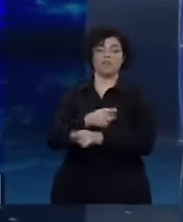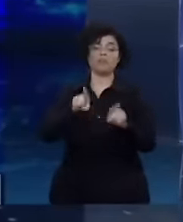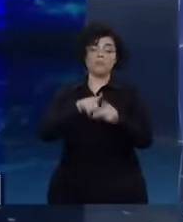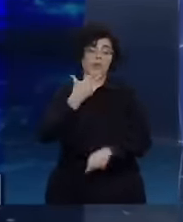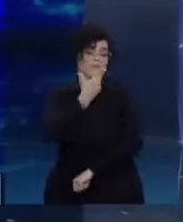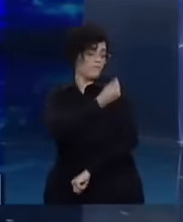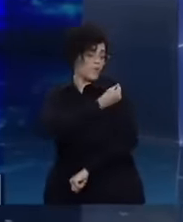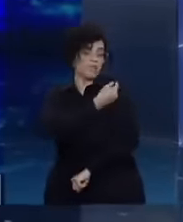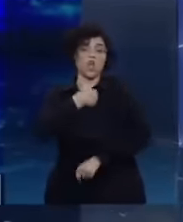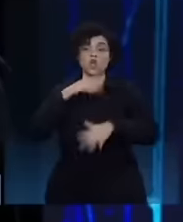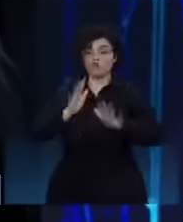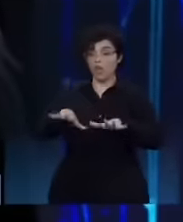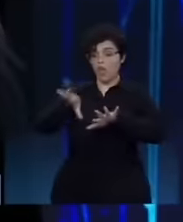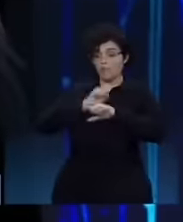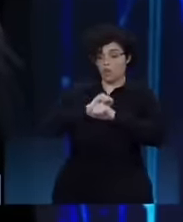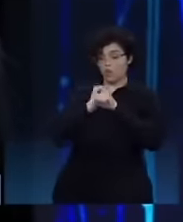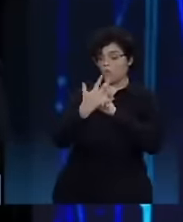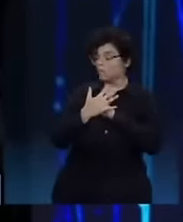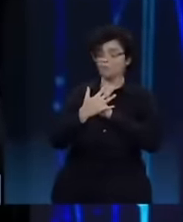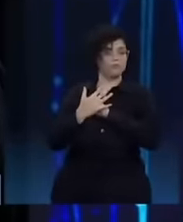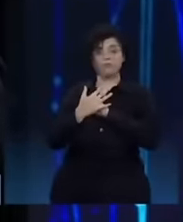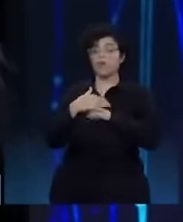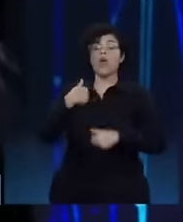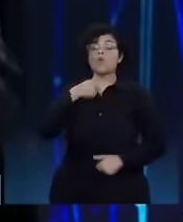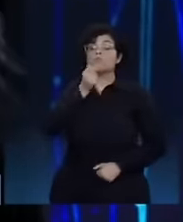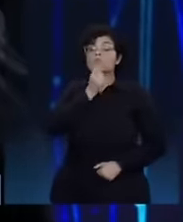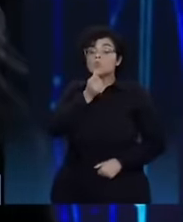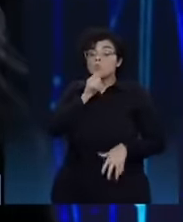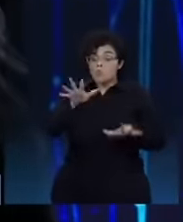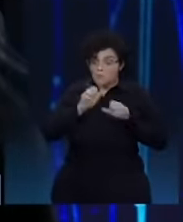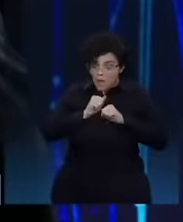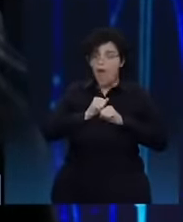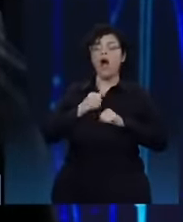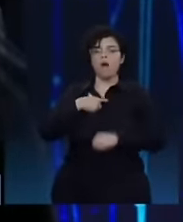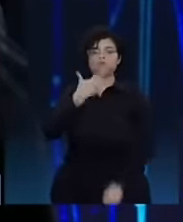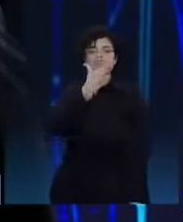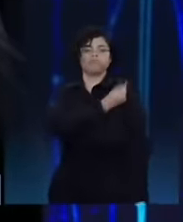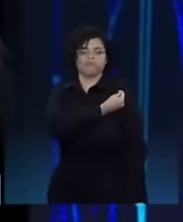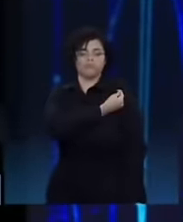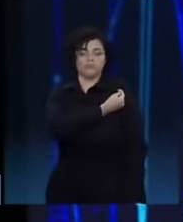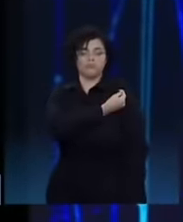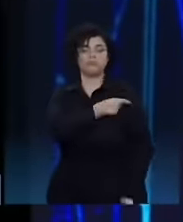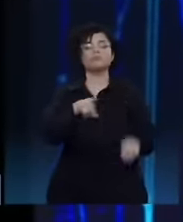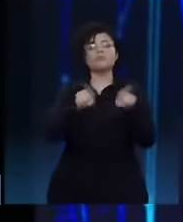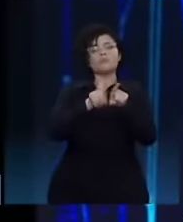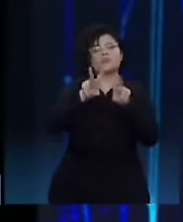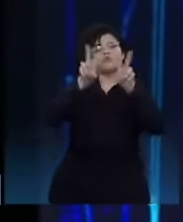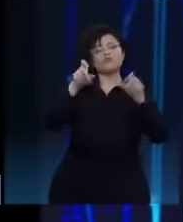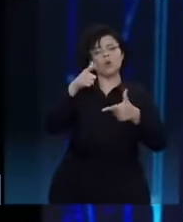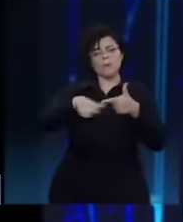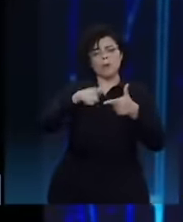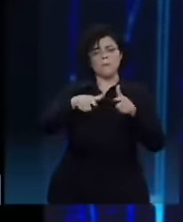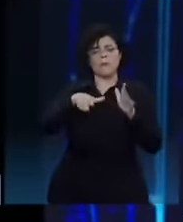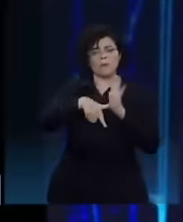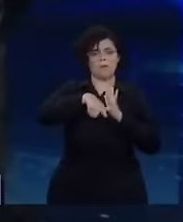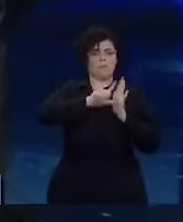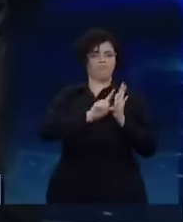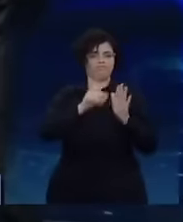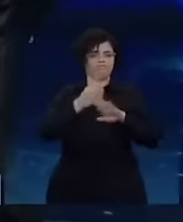contaminado. A vacina é para quem ainda não foi contaminado. A questão do tratamento precoce,